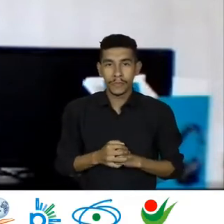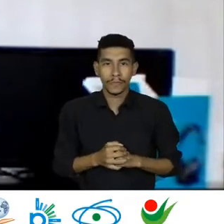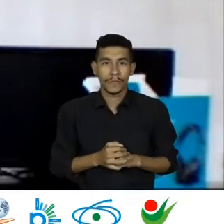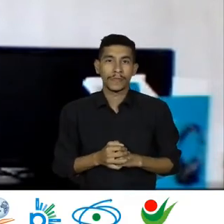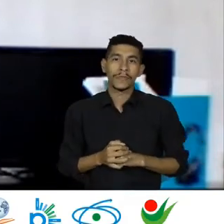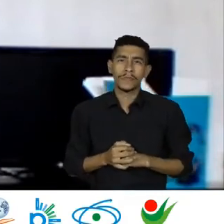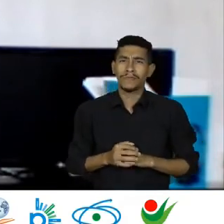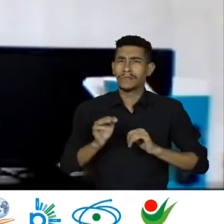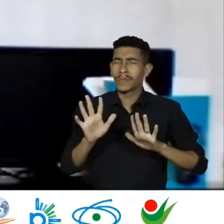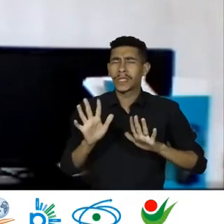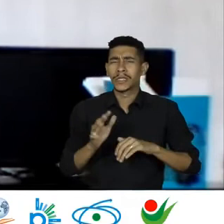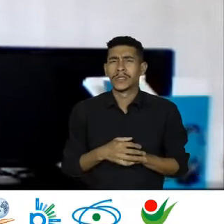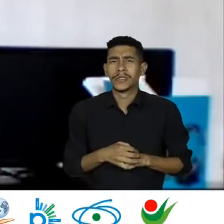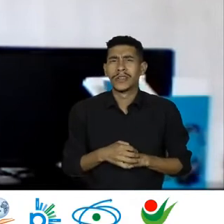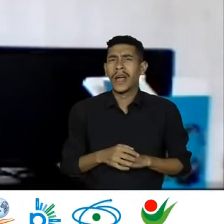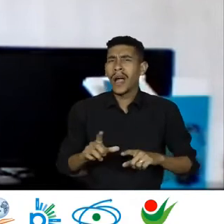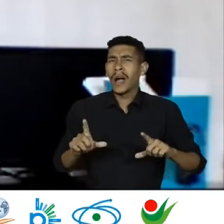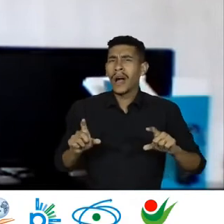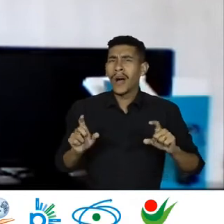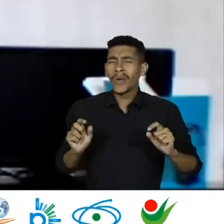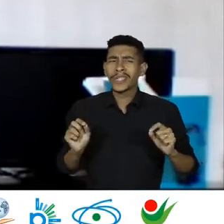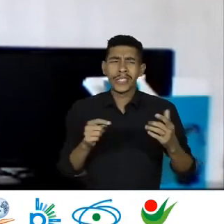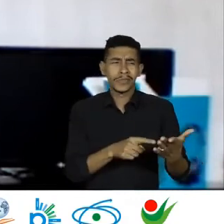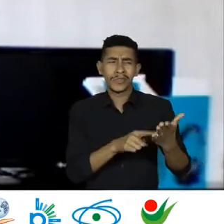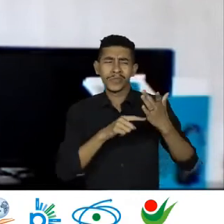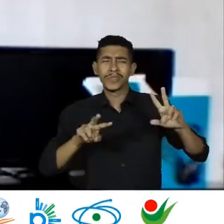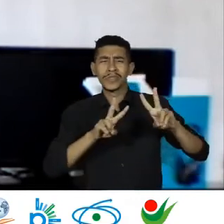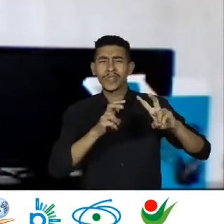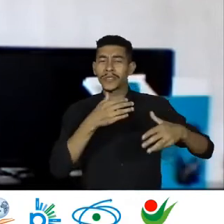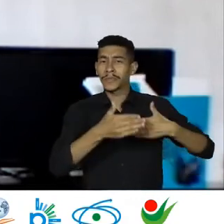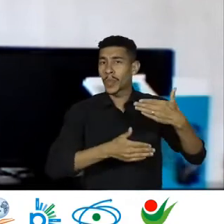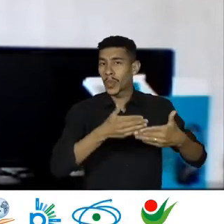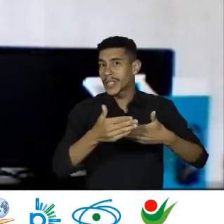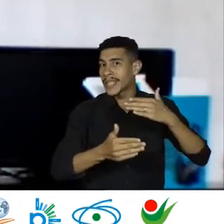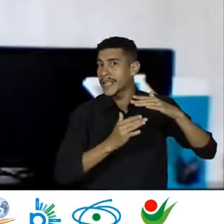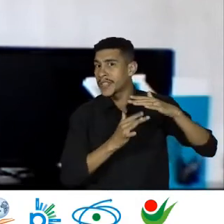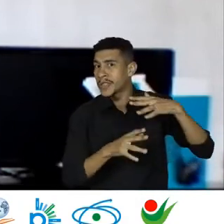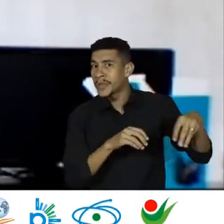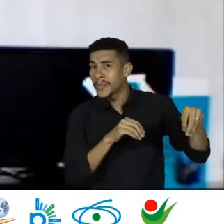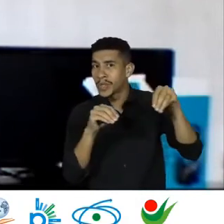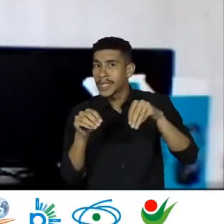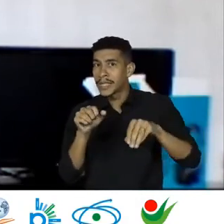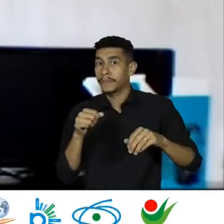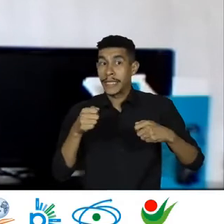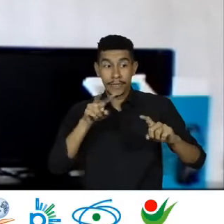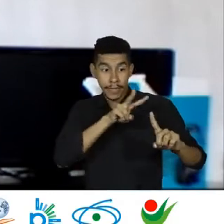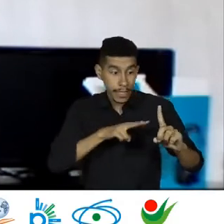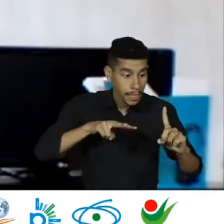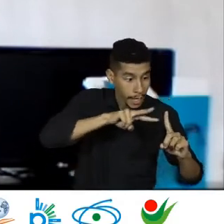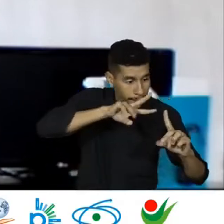O que isso tem A nos falar Sobre os processos Migratórios De olhar um pouquinho Mais atentamente Para isso